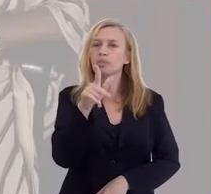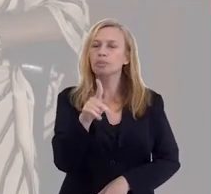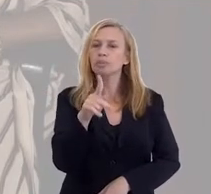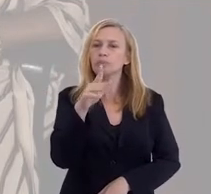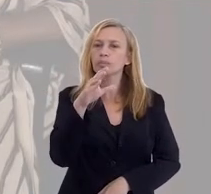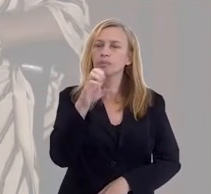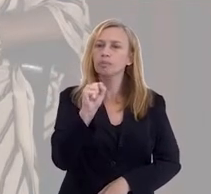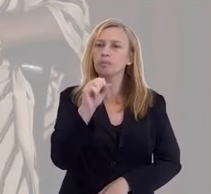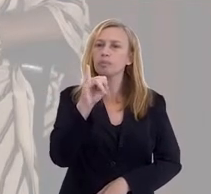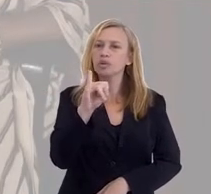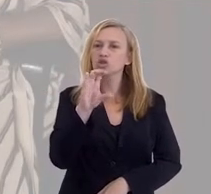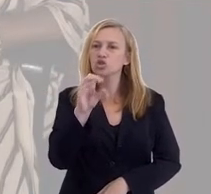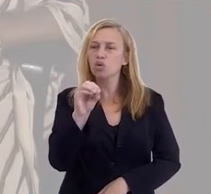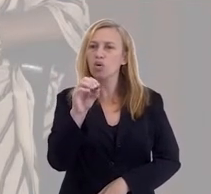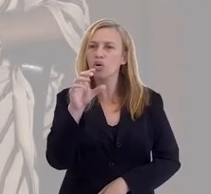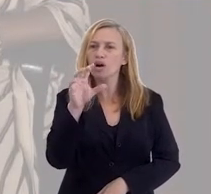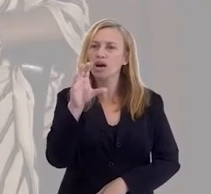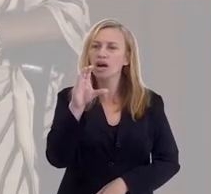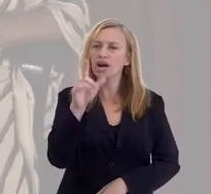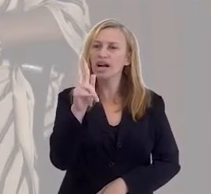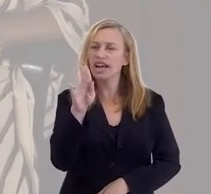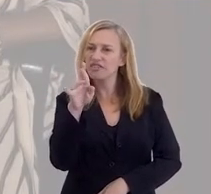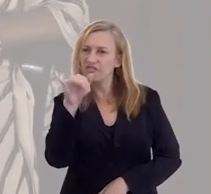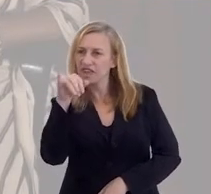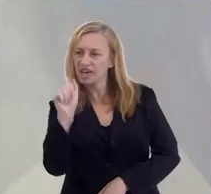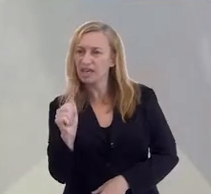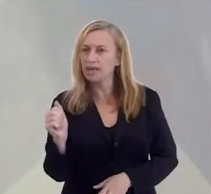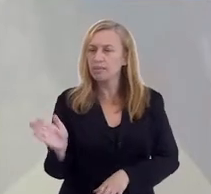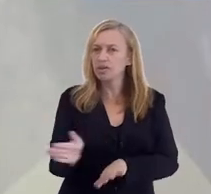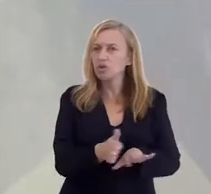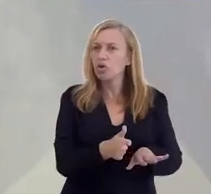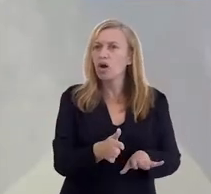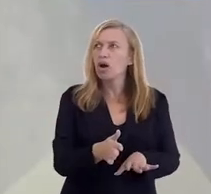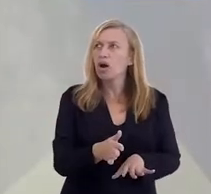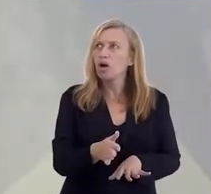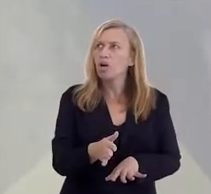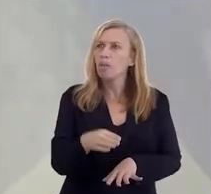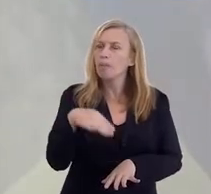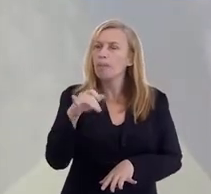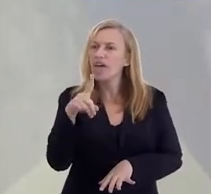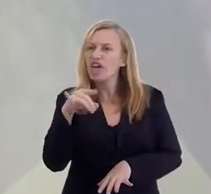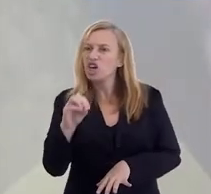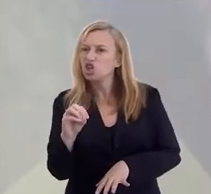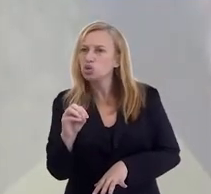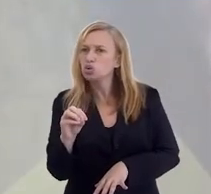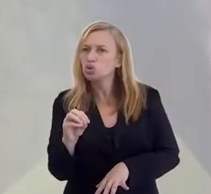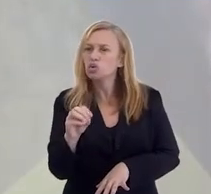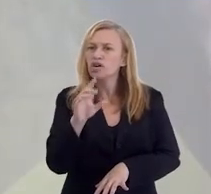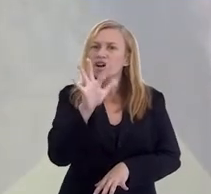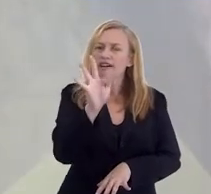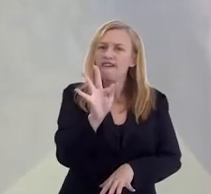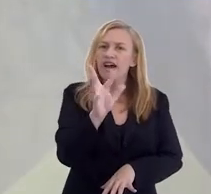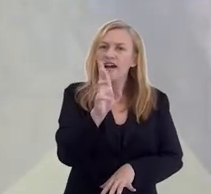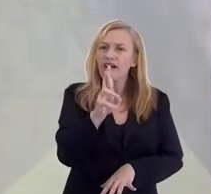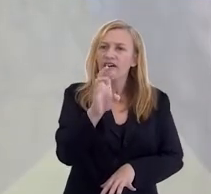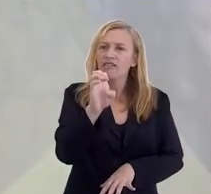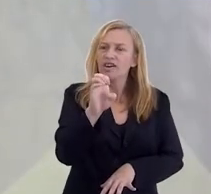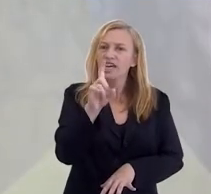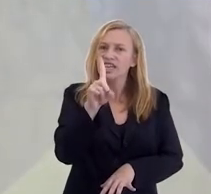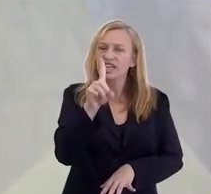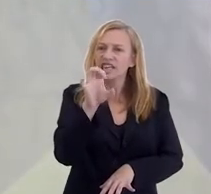última psicografia que a gente sabe que ele passou foi pelo médium